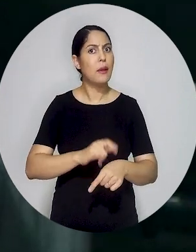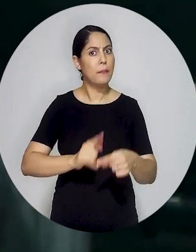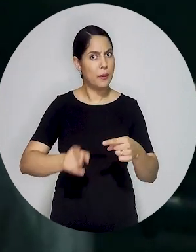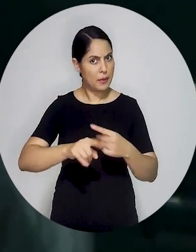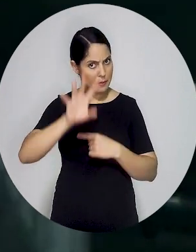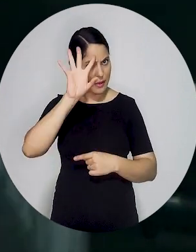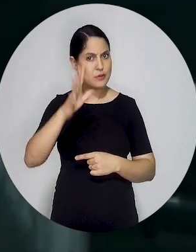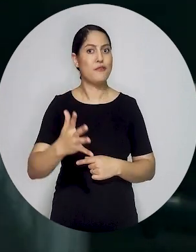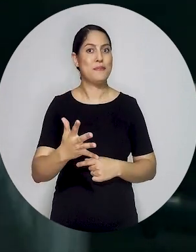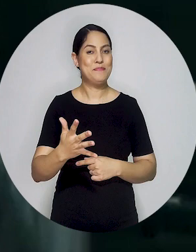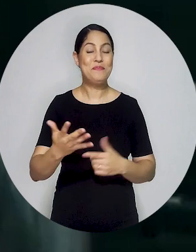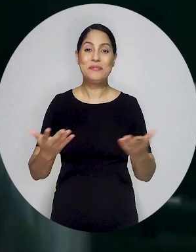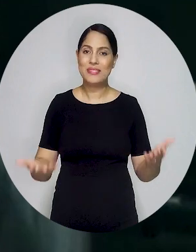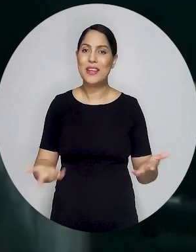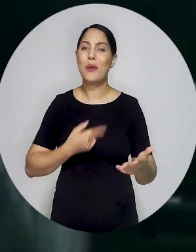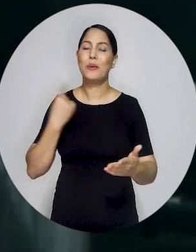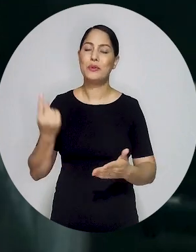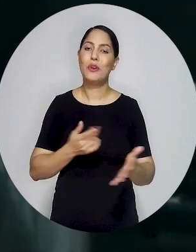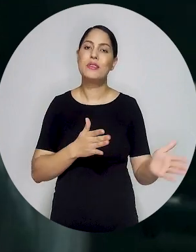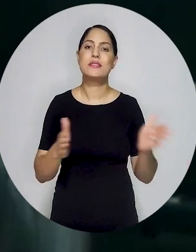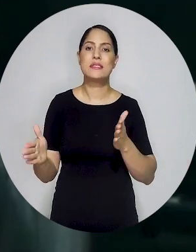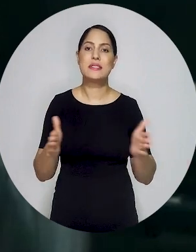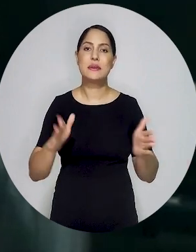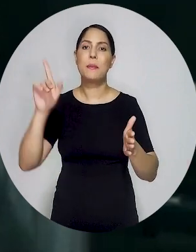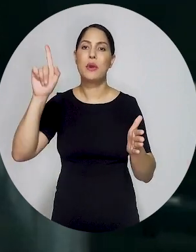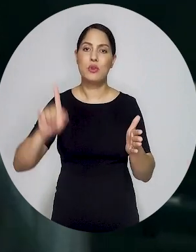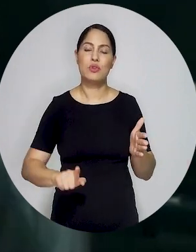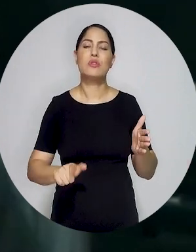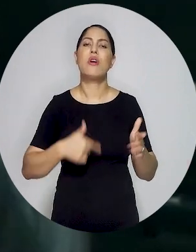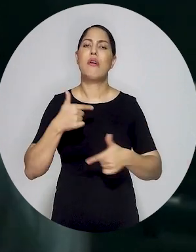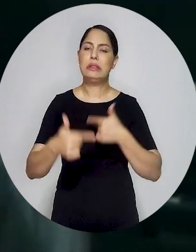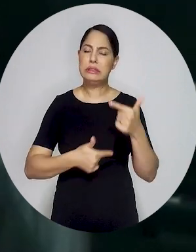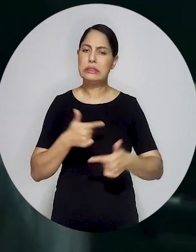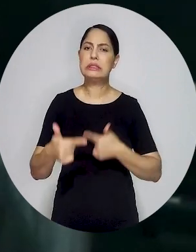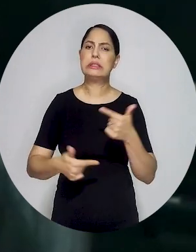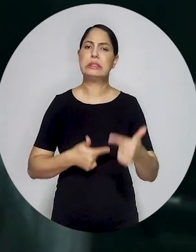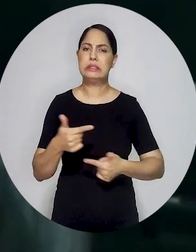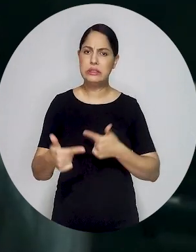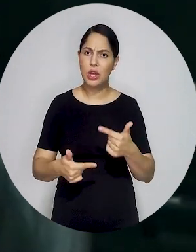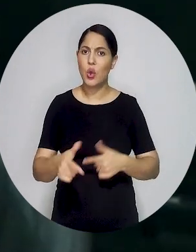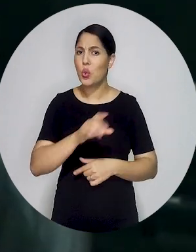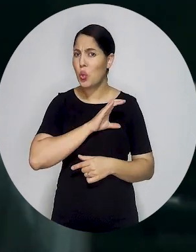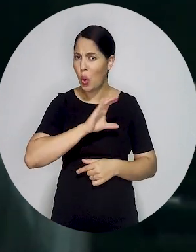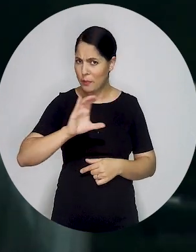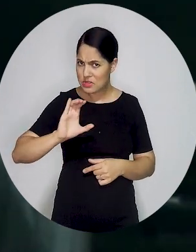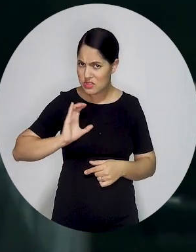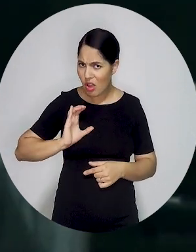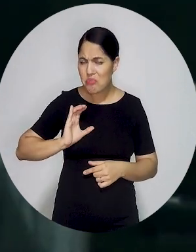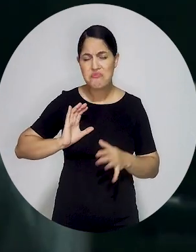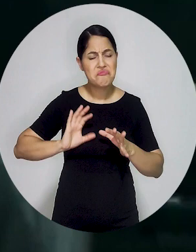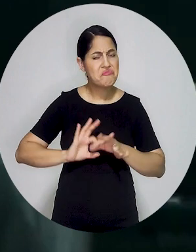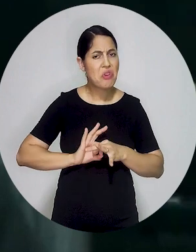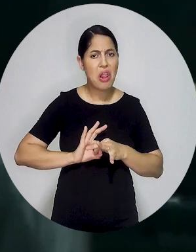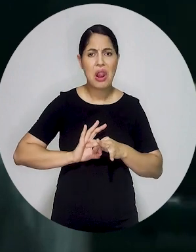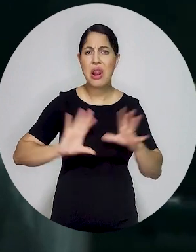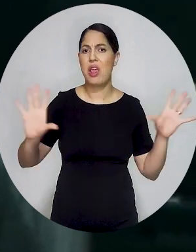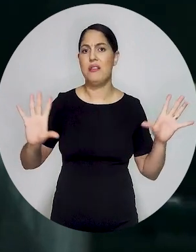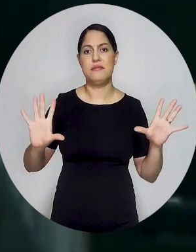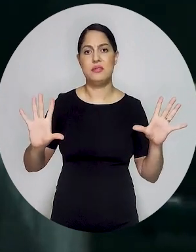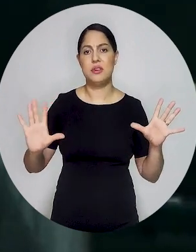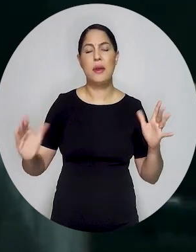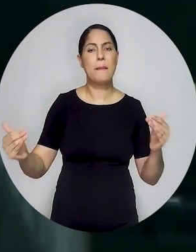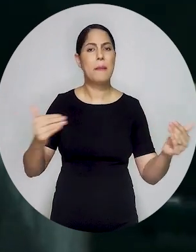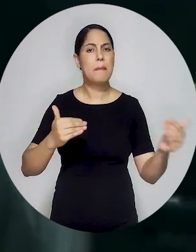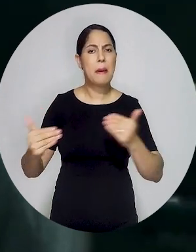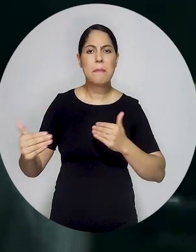E é isso que a gente vem procurando fazer, vem realizando durante esse período de gestão. Mas a comissão, ela está aberta a quem